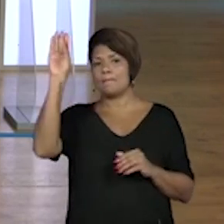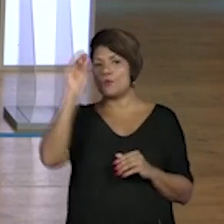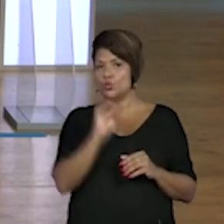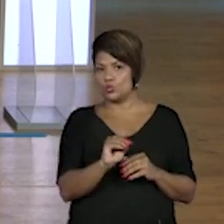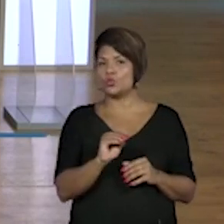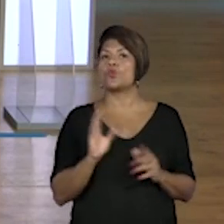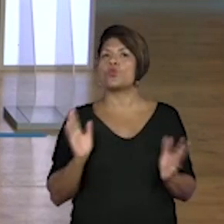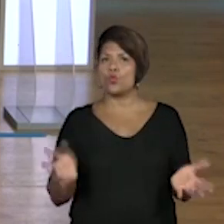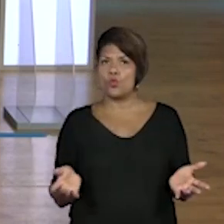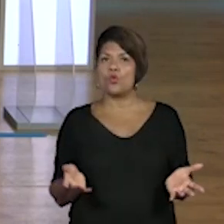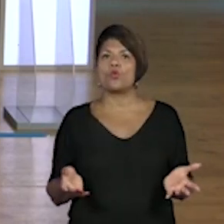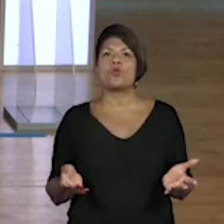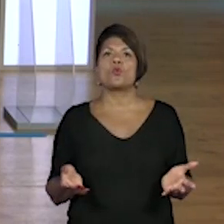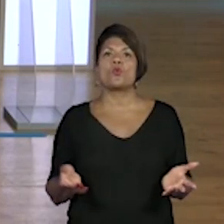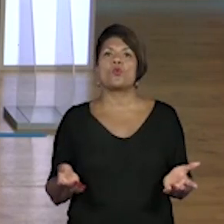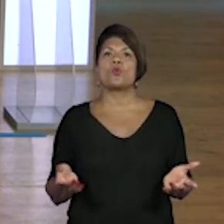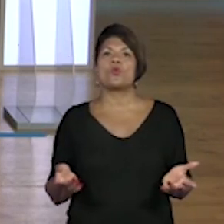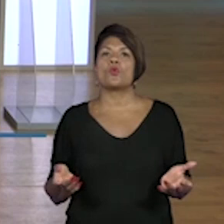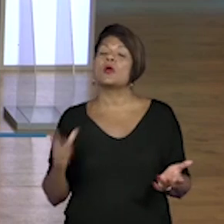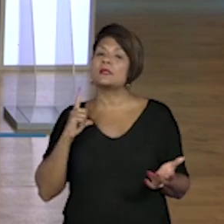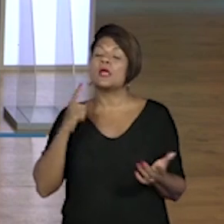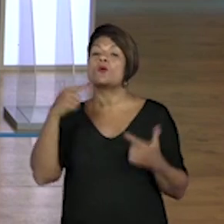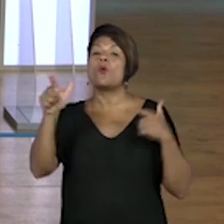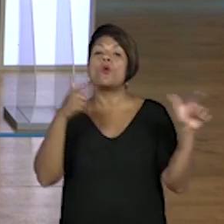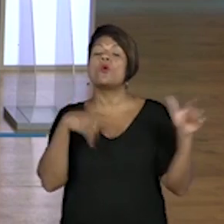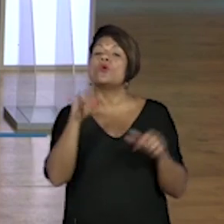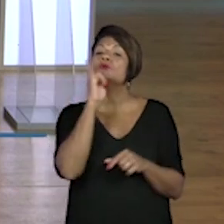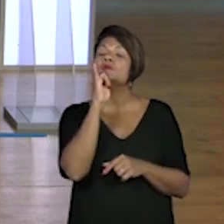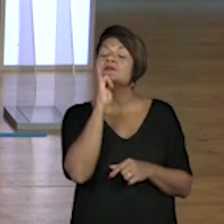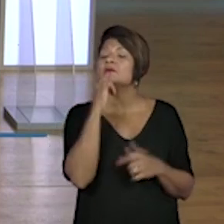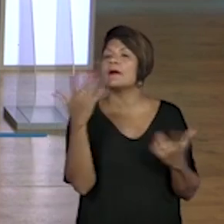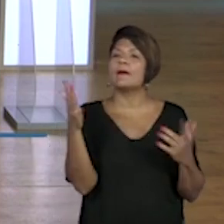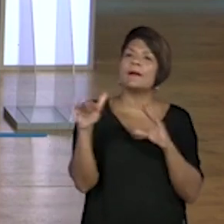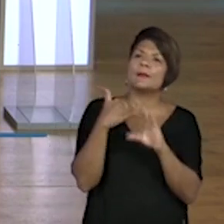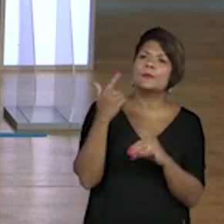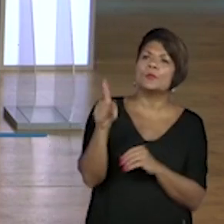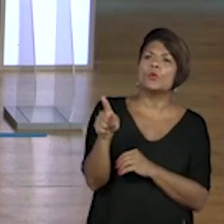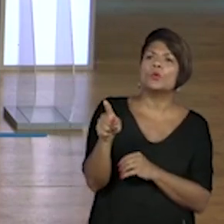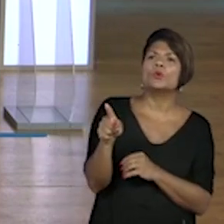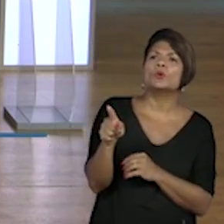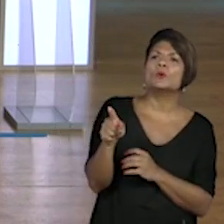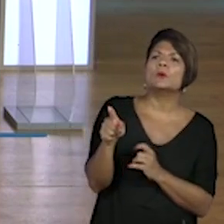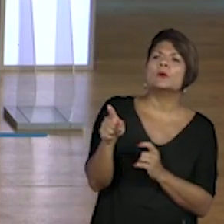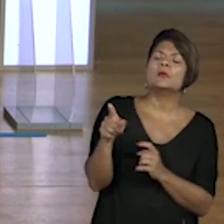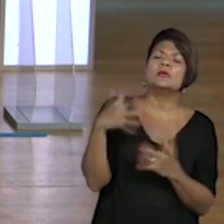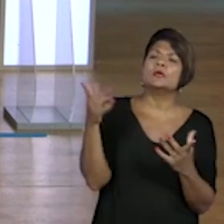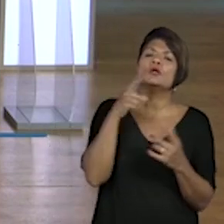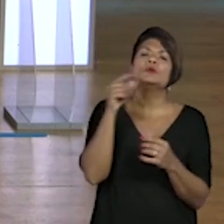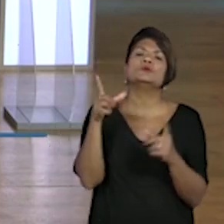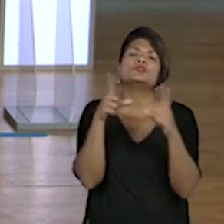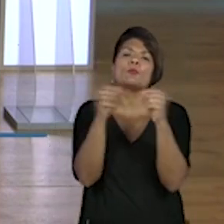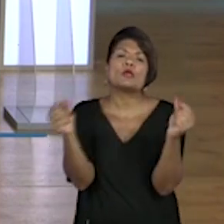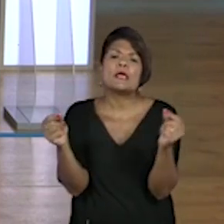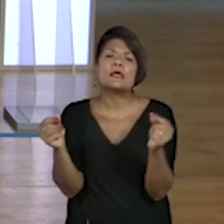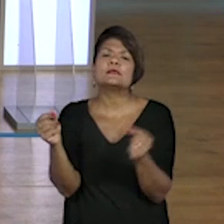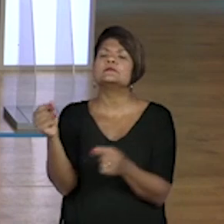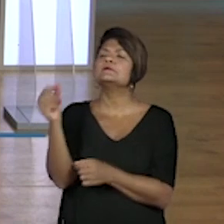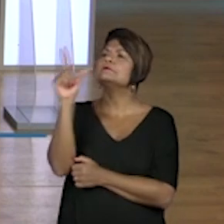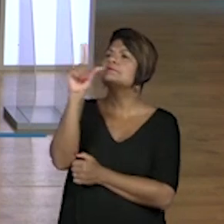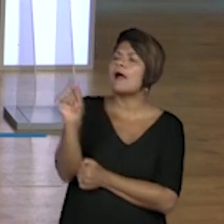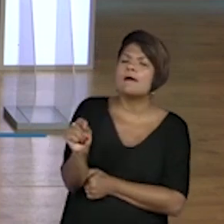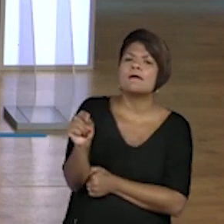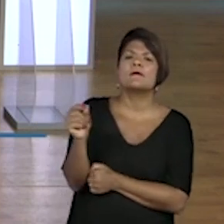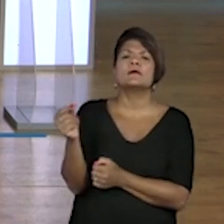e eles estão dando alguns outros exemplos, por exemplo, dos japoneses, italianos,